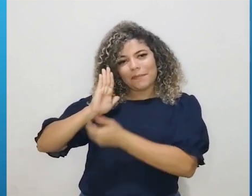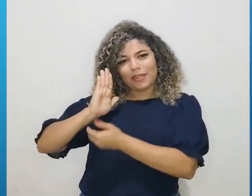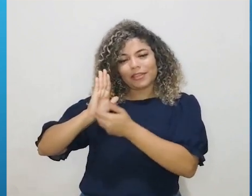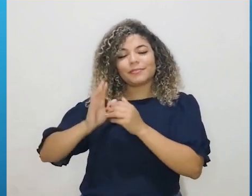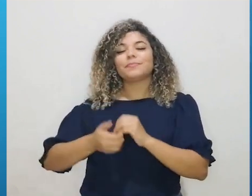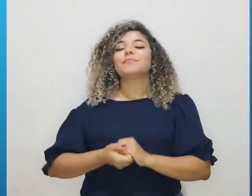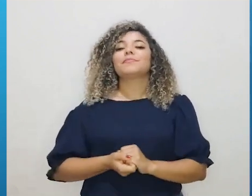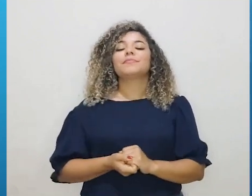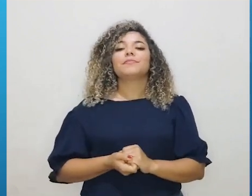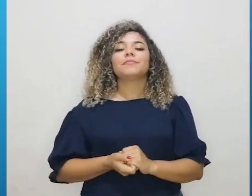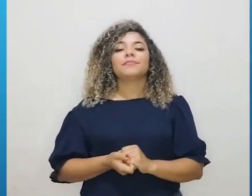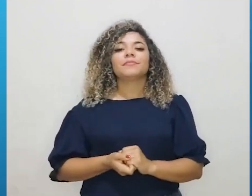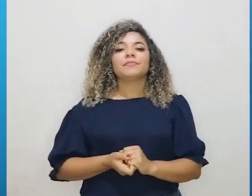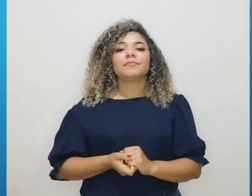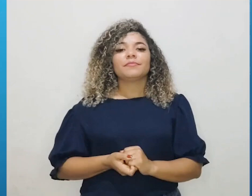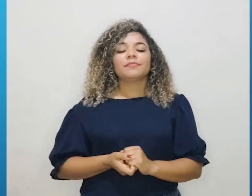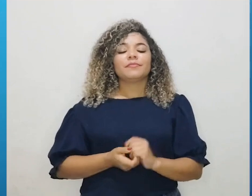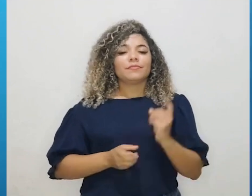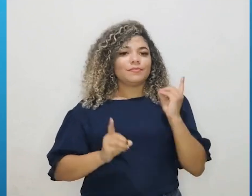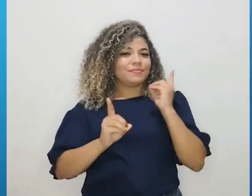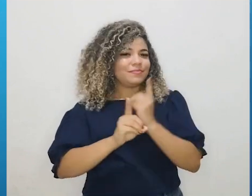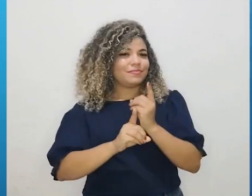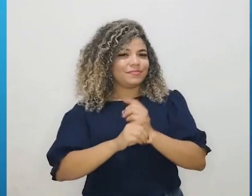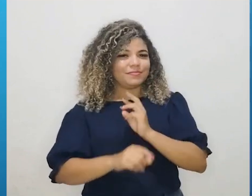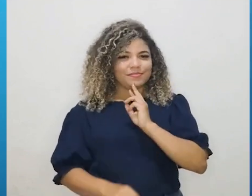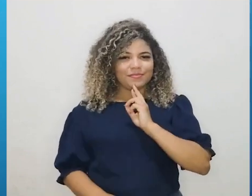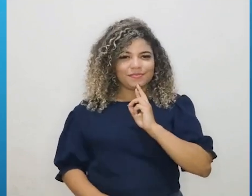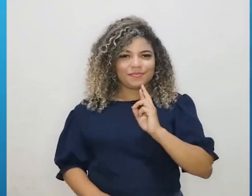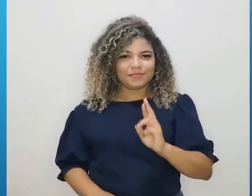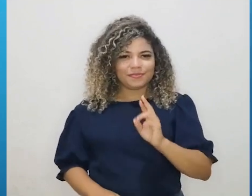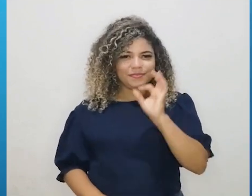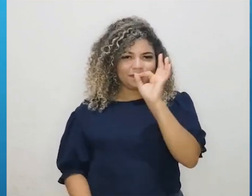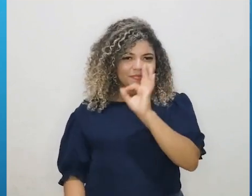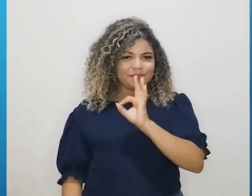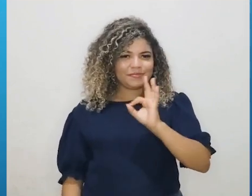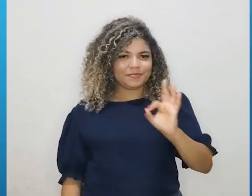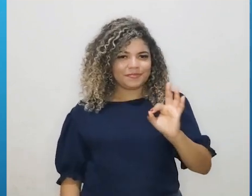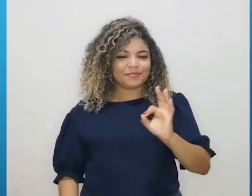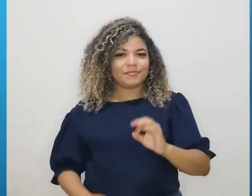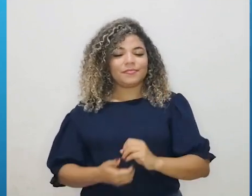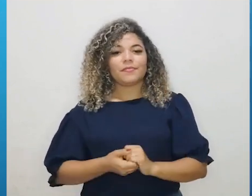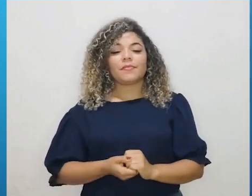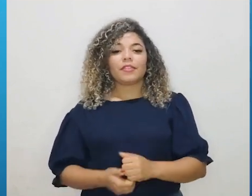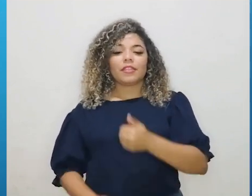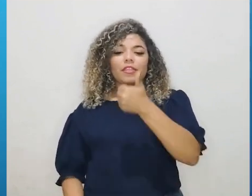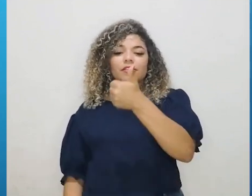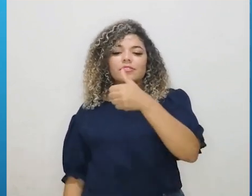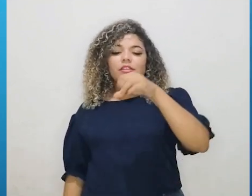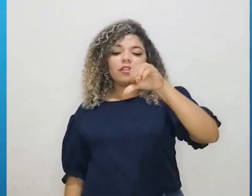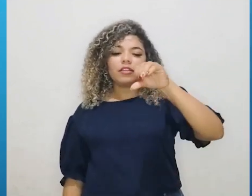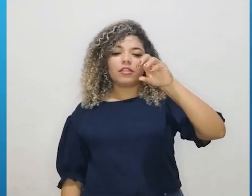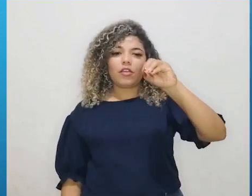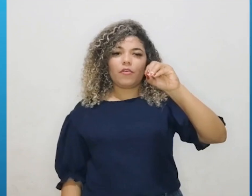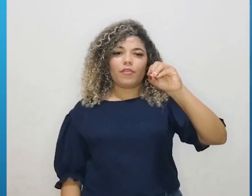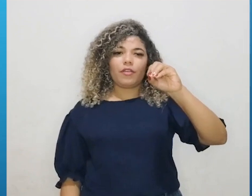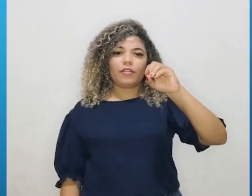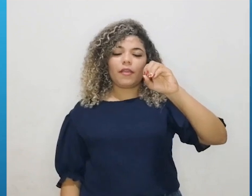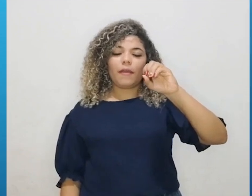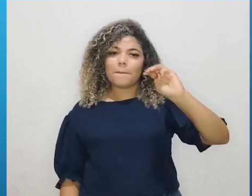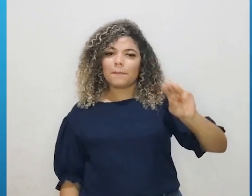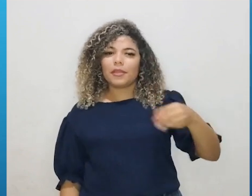2022 e aí a gente tem o que representa essa porcentagem. Então, 190 milhões,